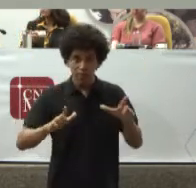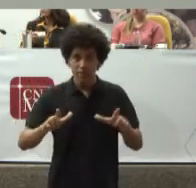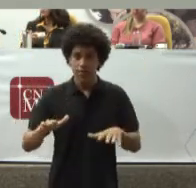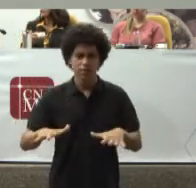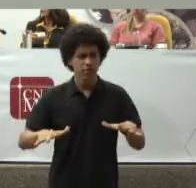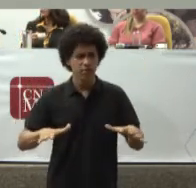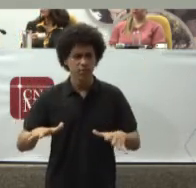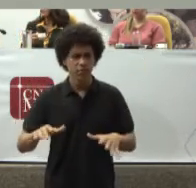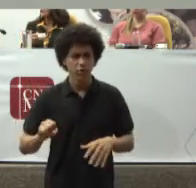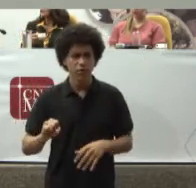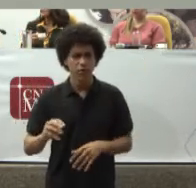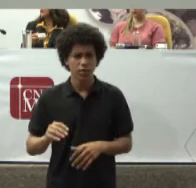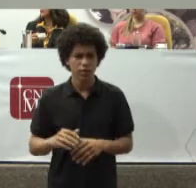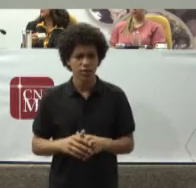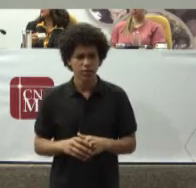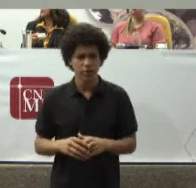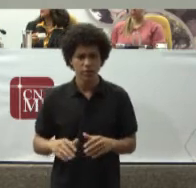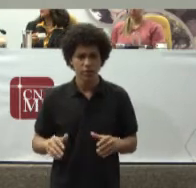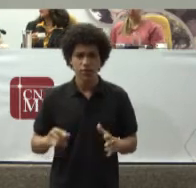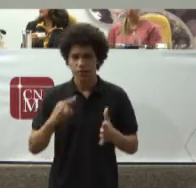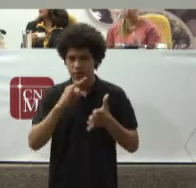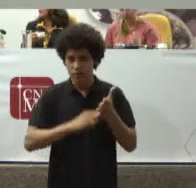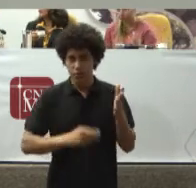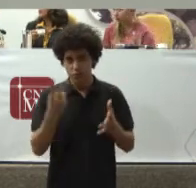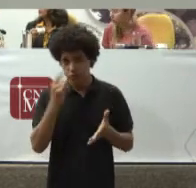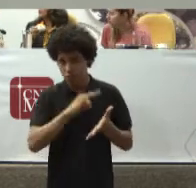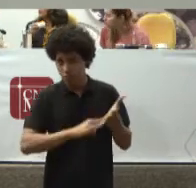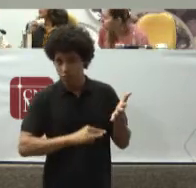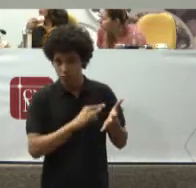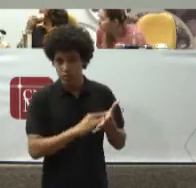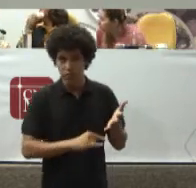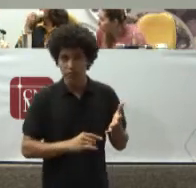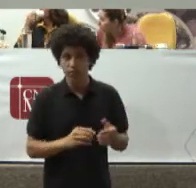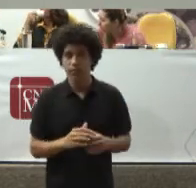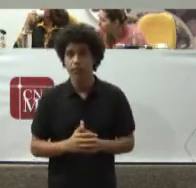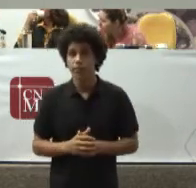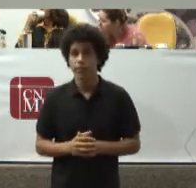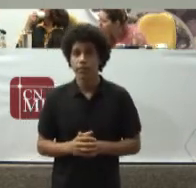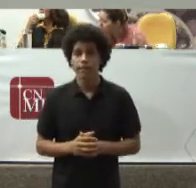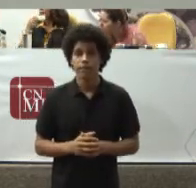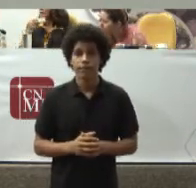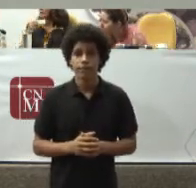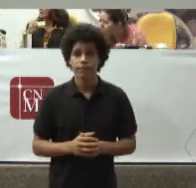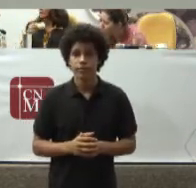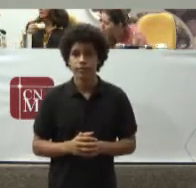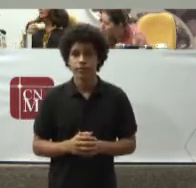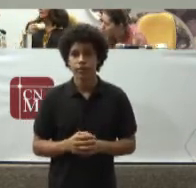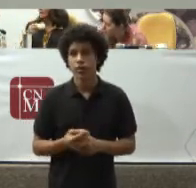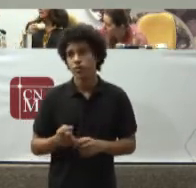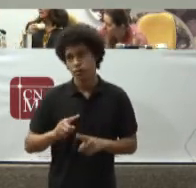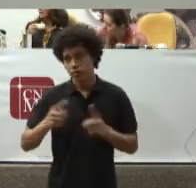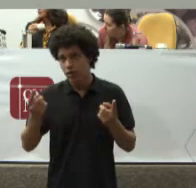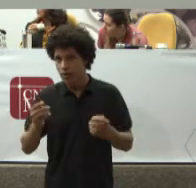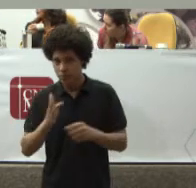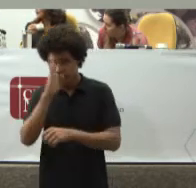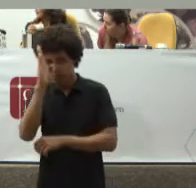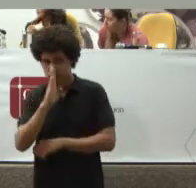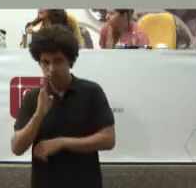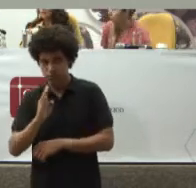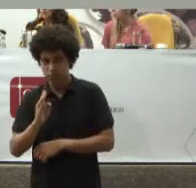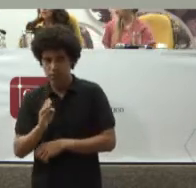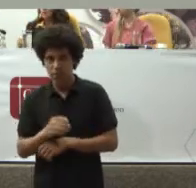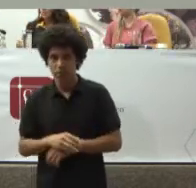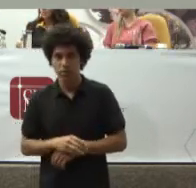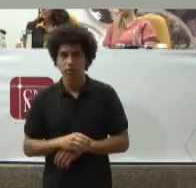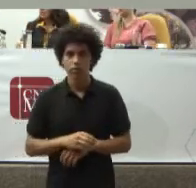Das civilizações Ocidentais Modernas No caso brasileiro A